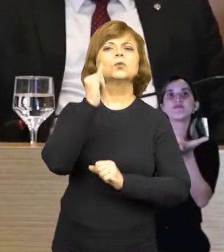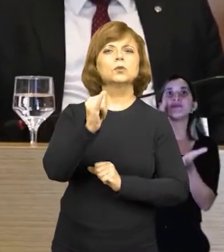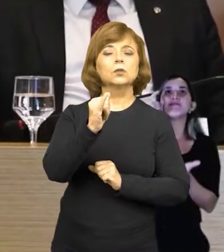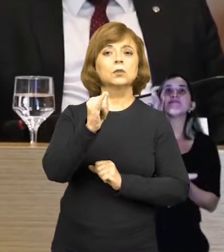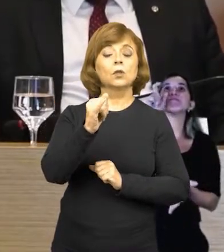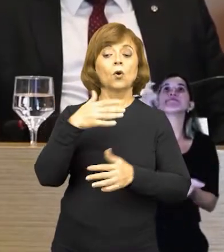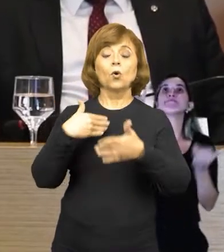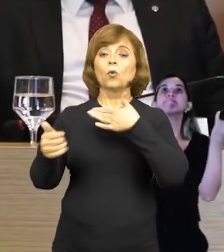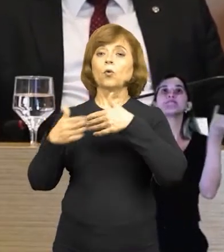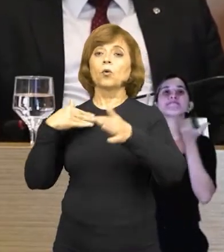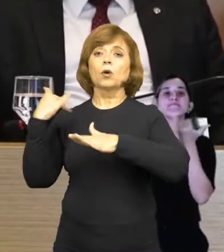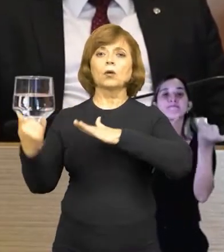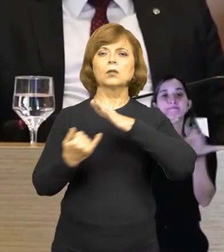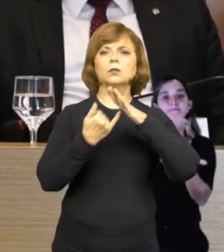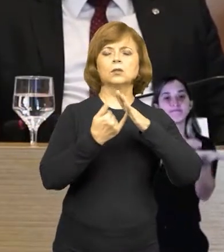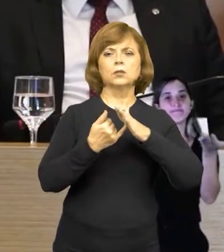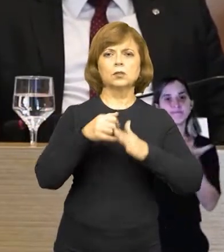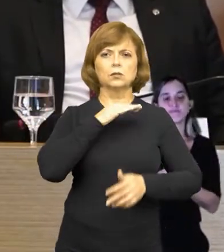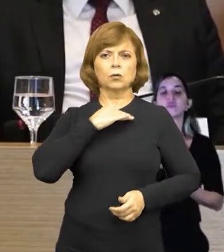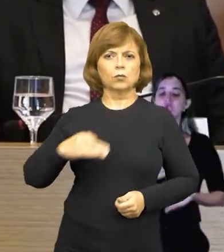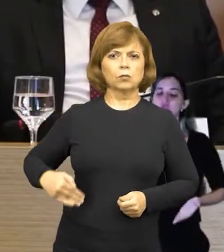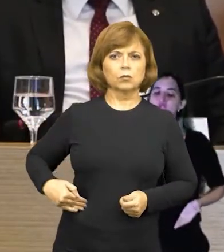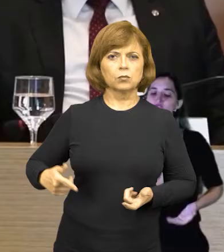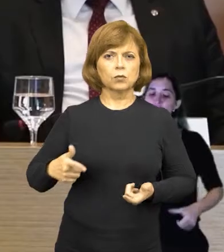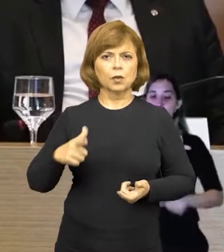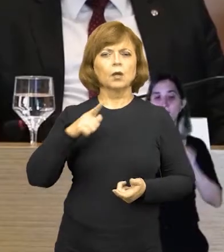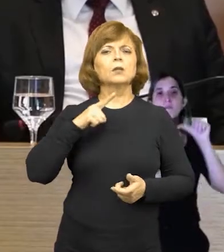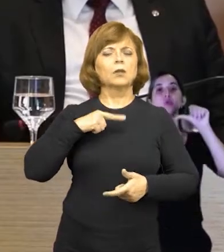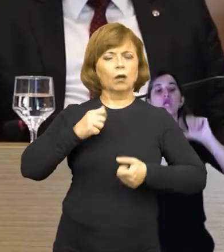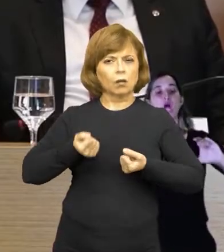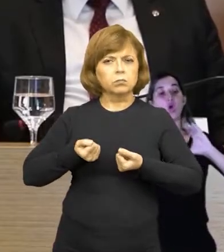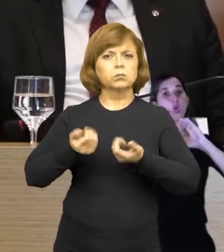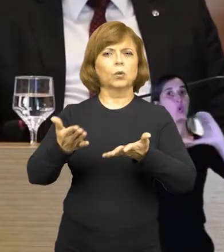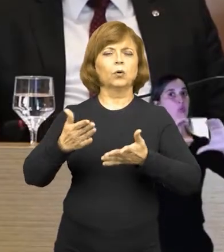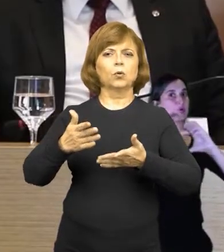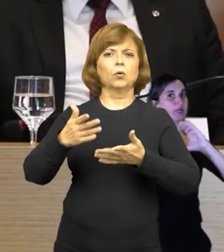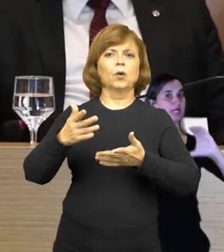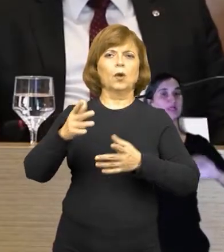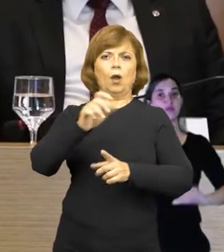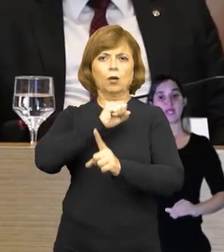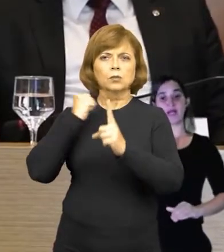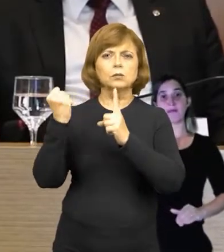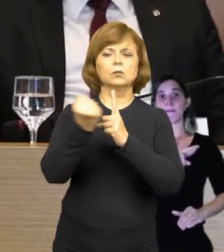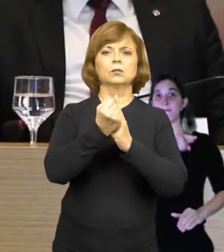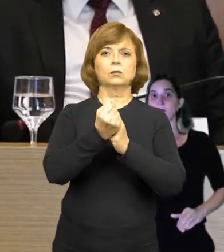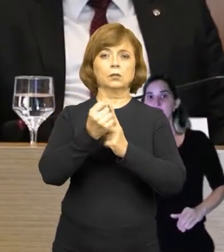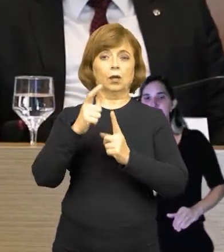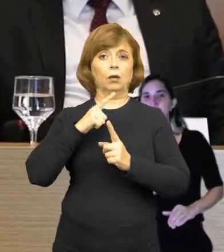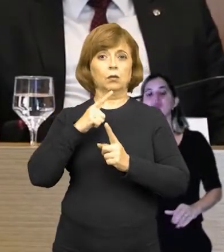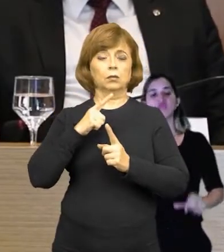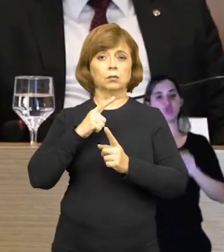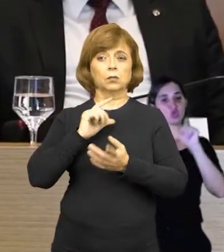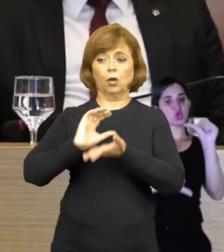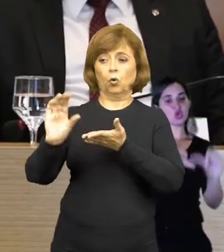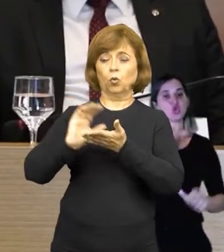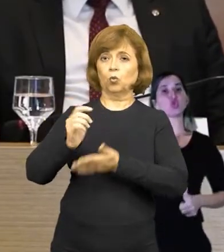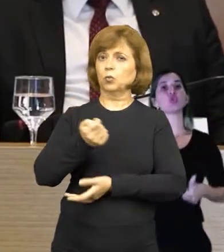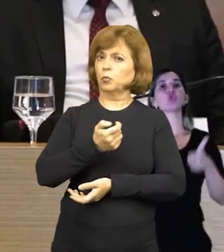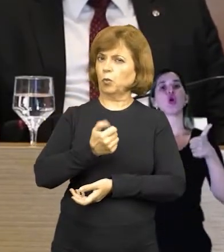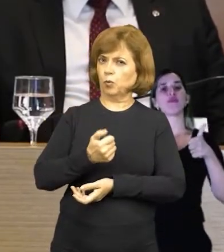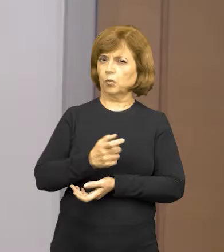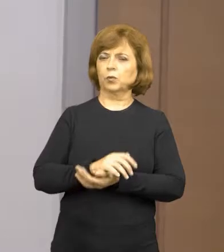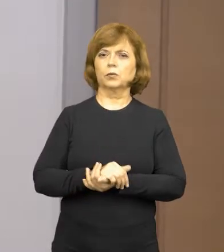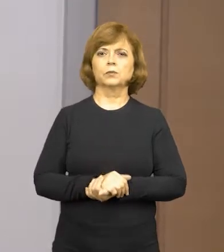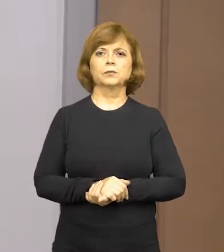qualquer instituição pública que preste serviços aos cidadãos, sobretudo em tempo de recursos escassos. Fecha